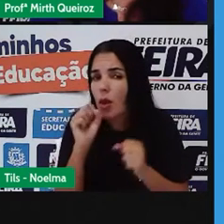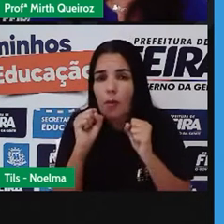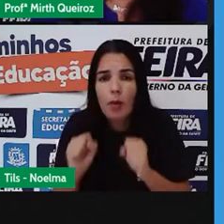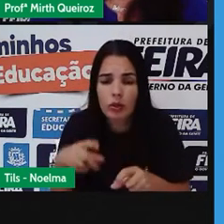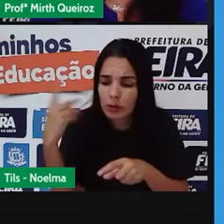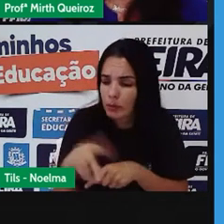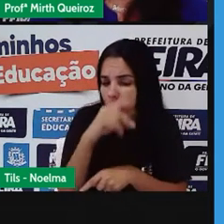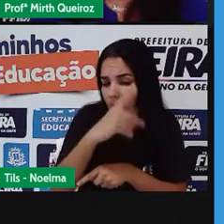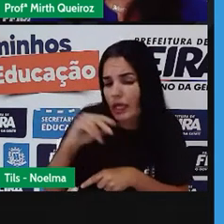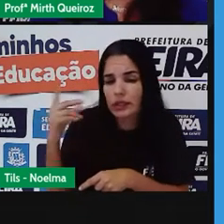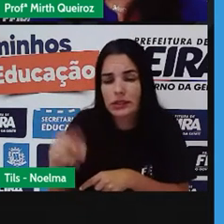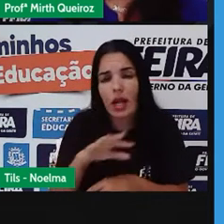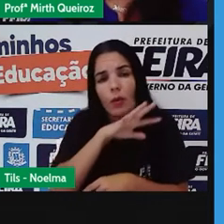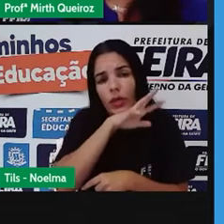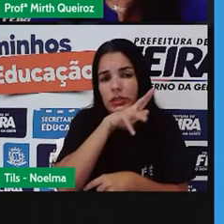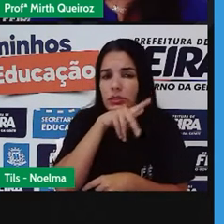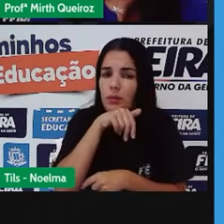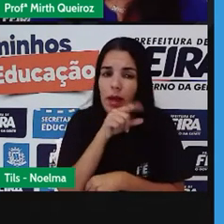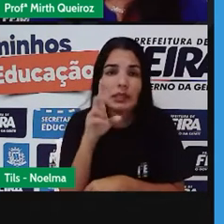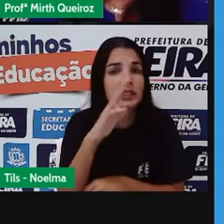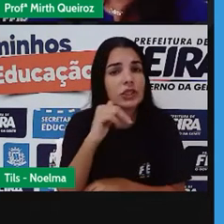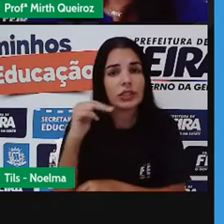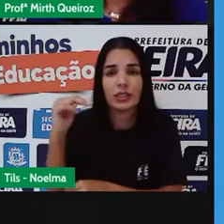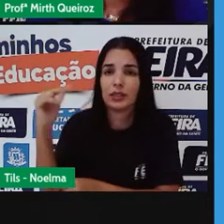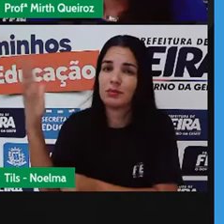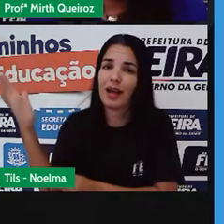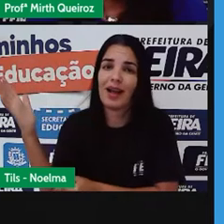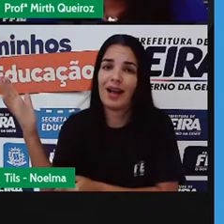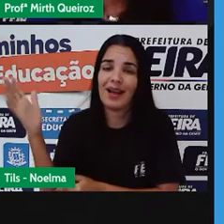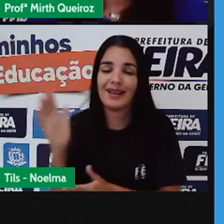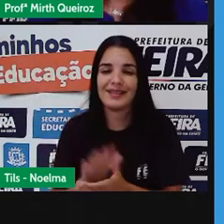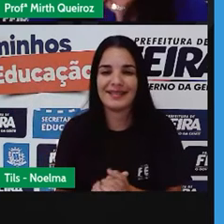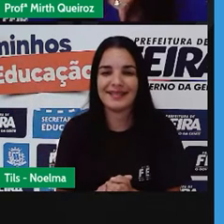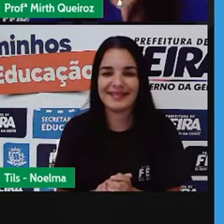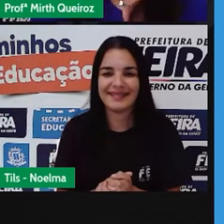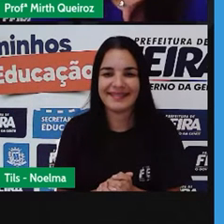não devemos, não devemos maltratar os animais, jamais!